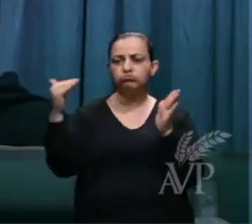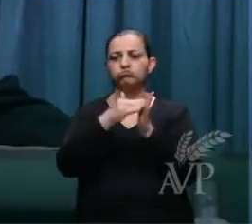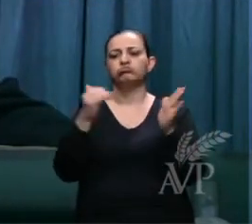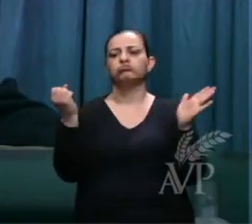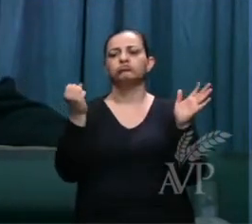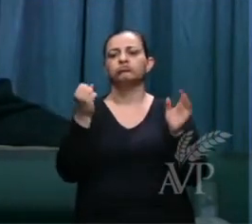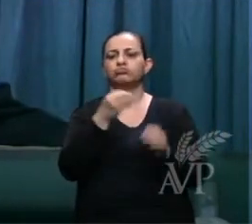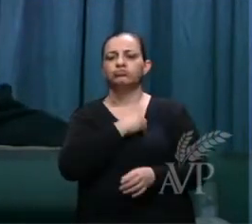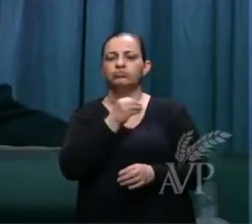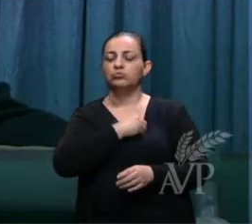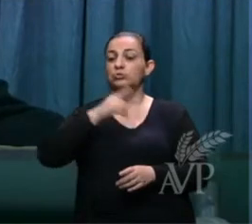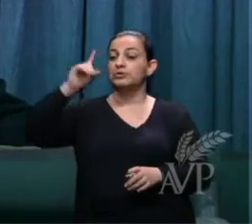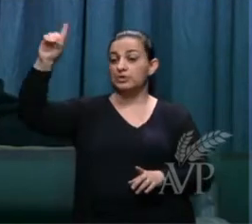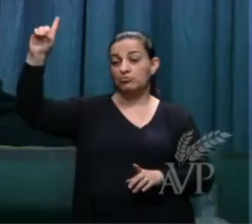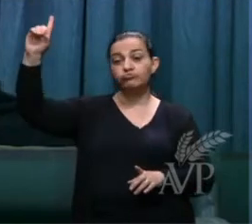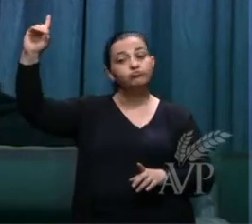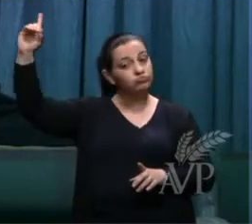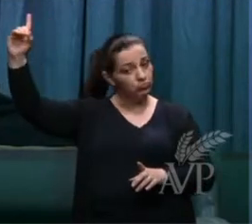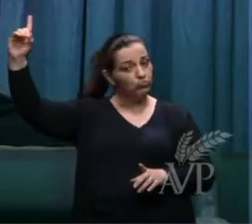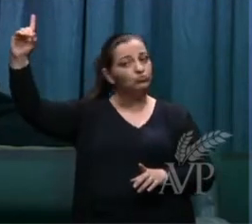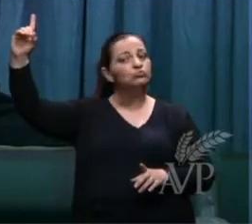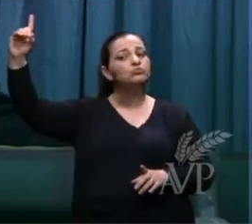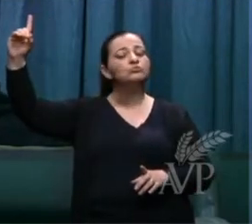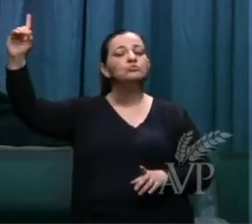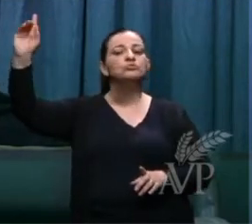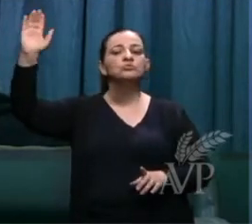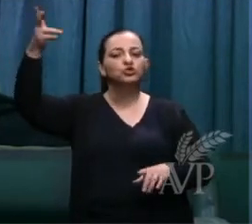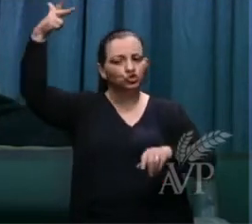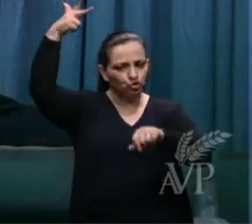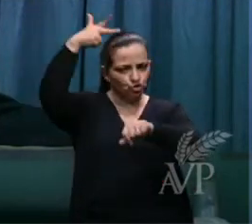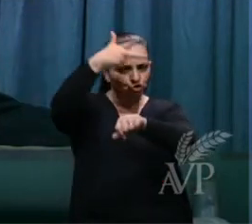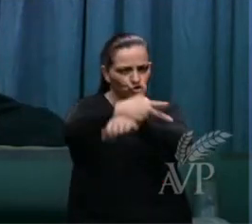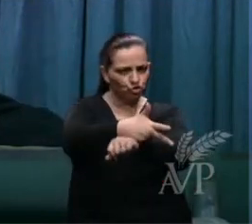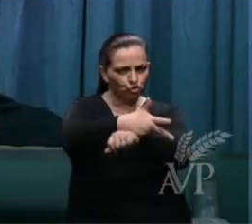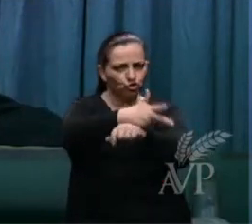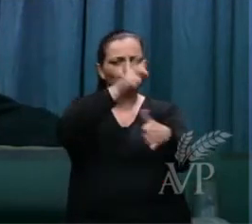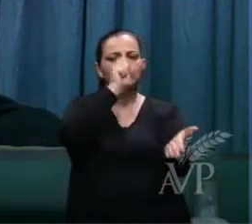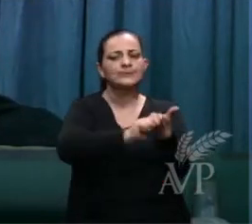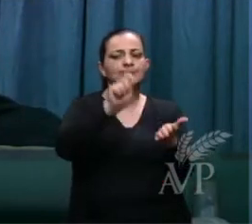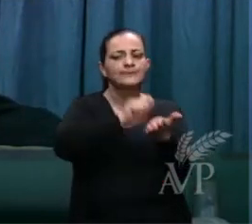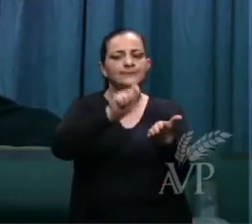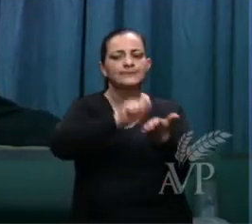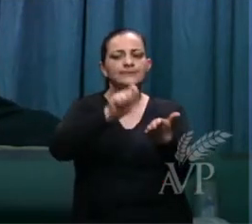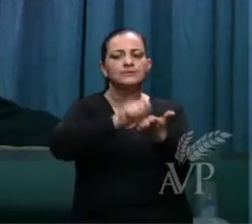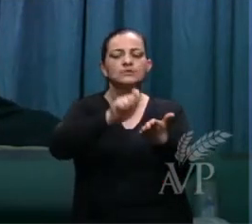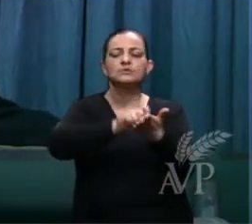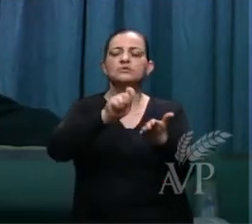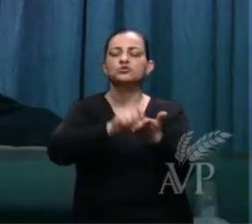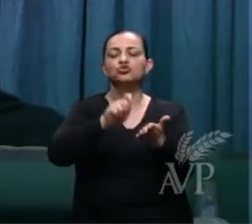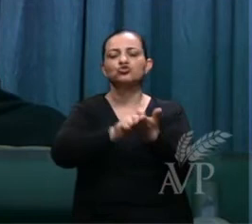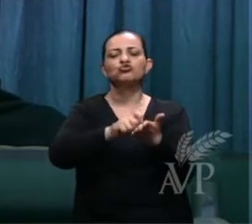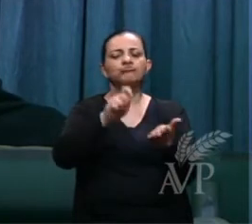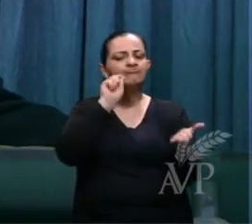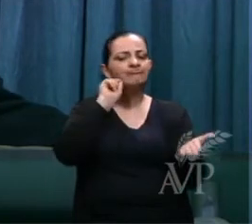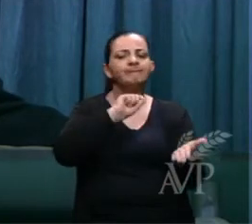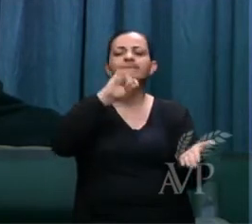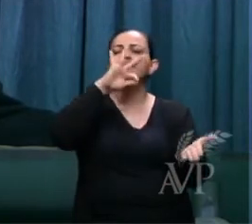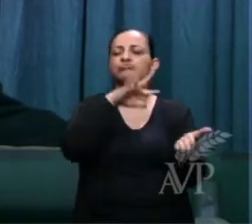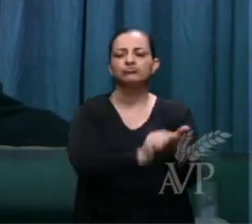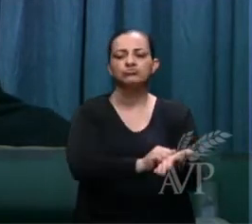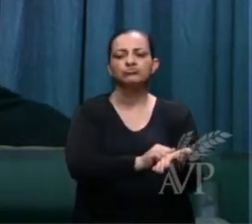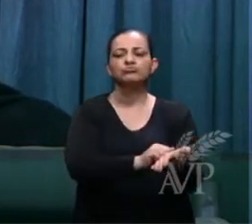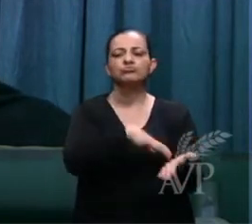então aquilo que foi filmado foi escrito vamos dizer nos registros